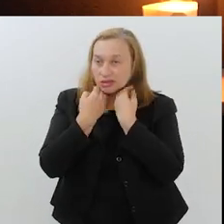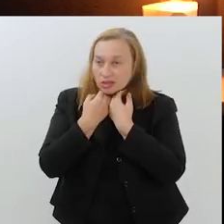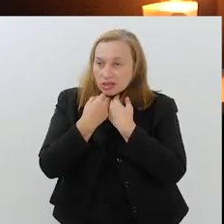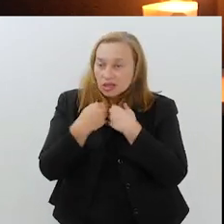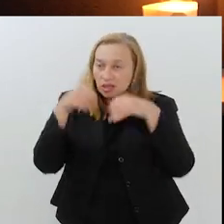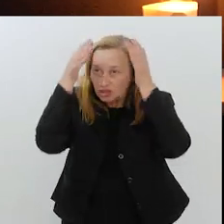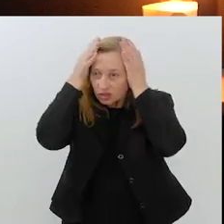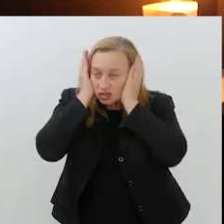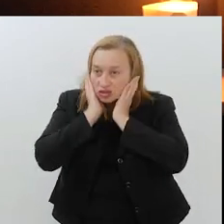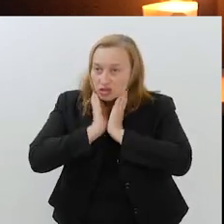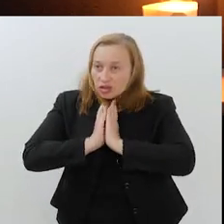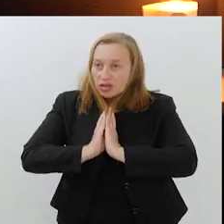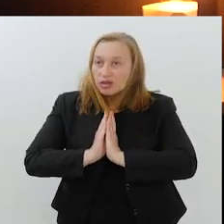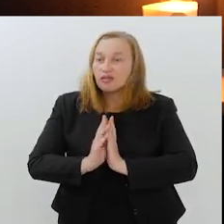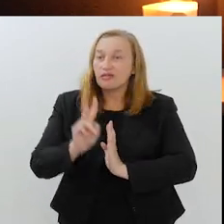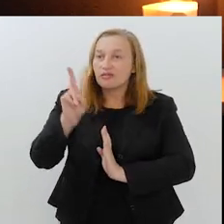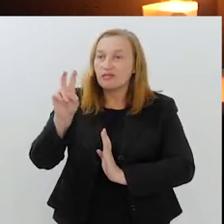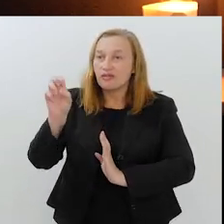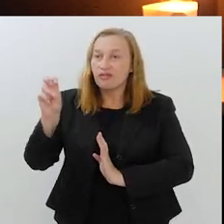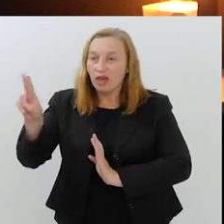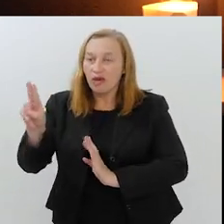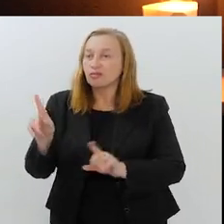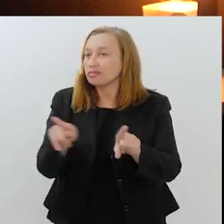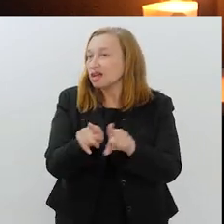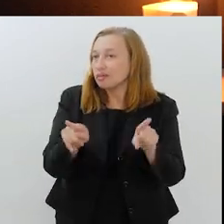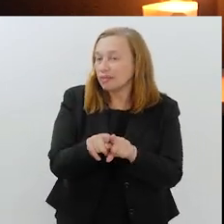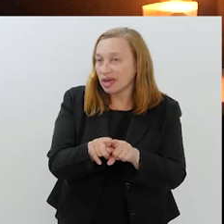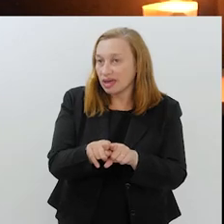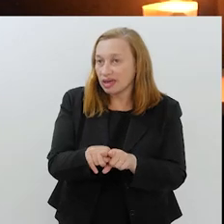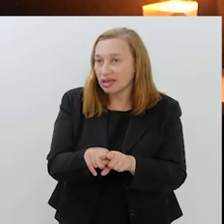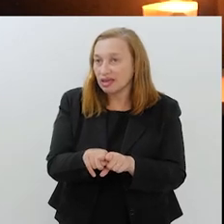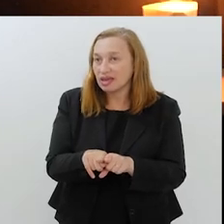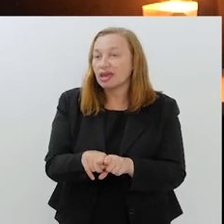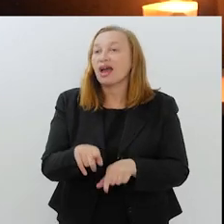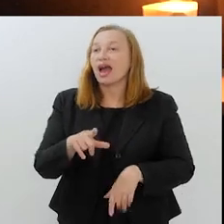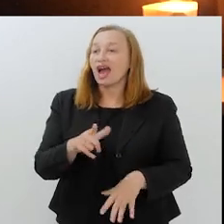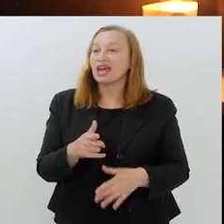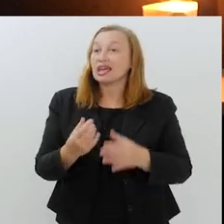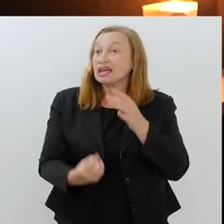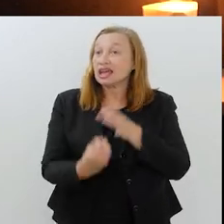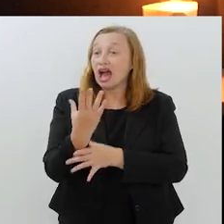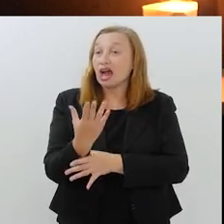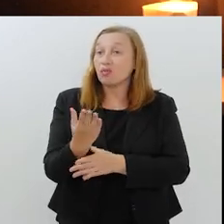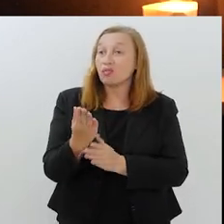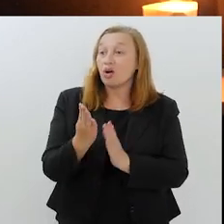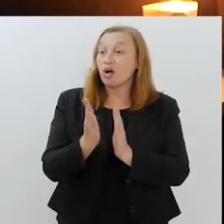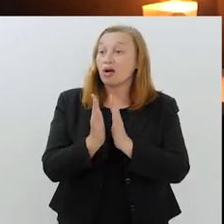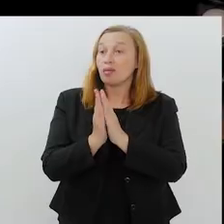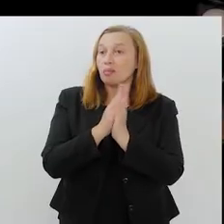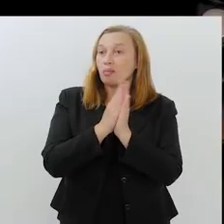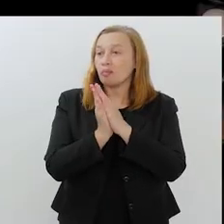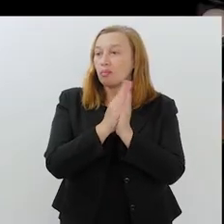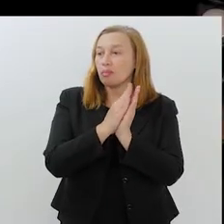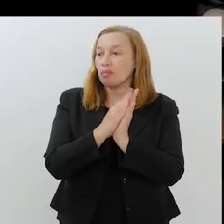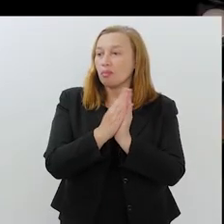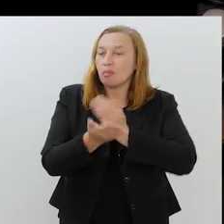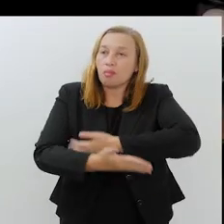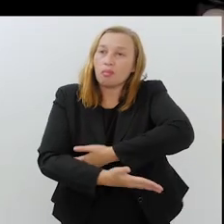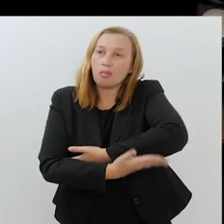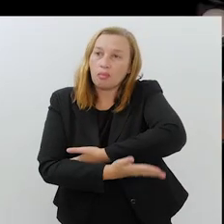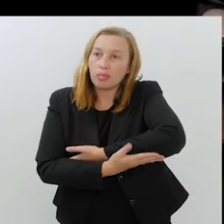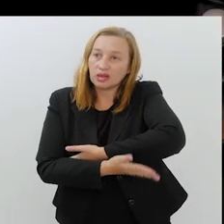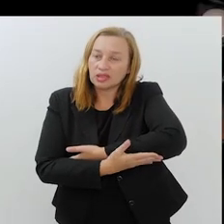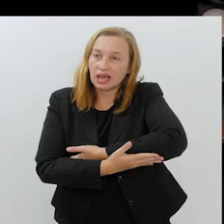americana, muçulmana, competiu de véu e lançaram uma Barbie com ela, com o